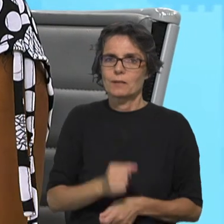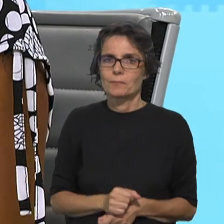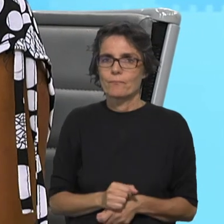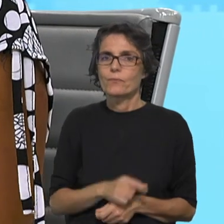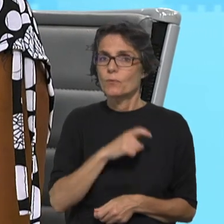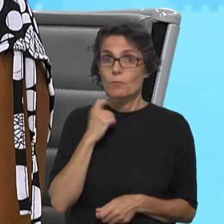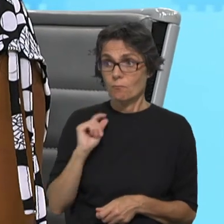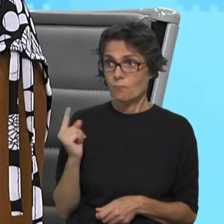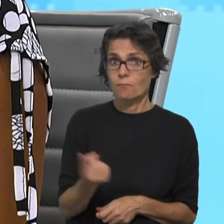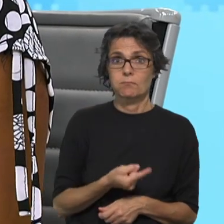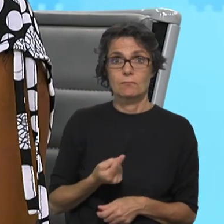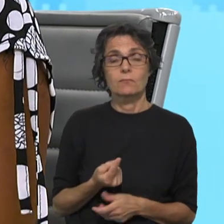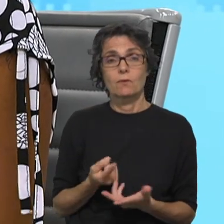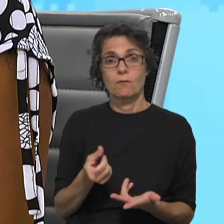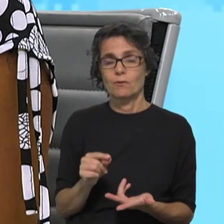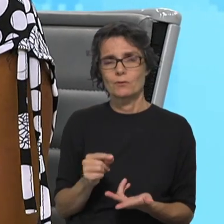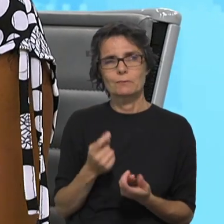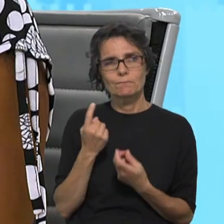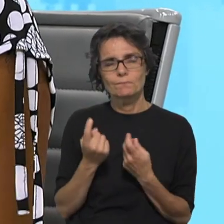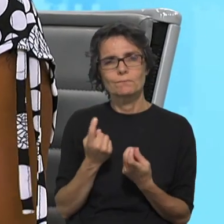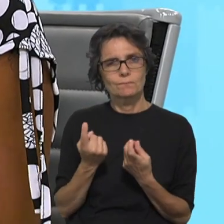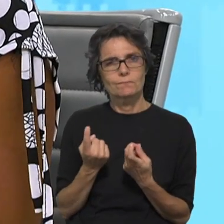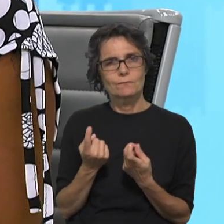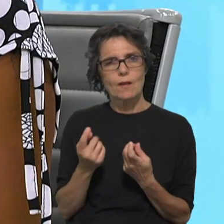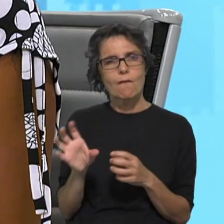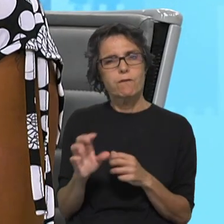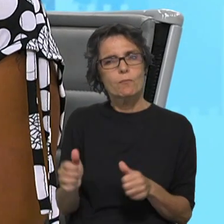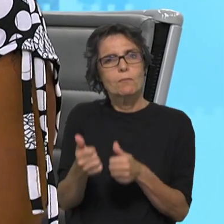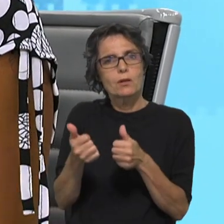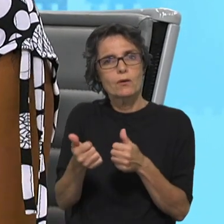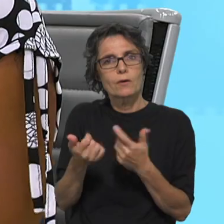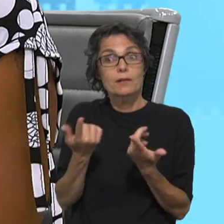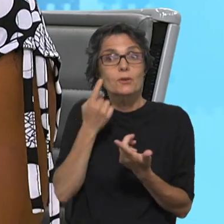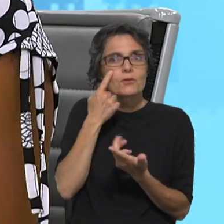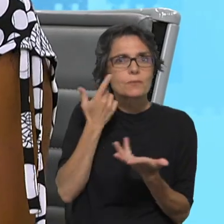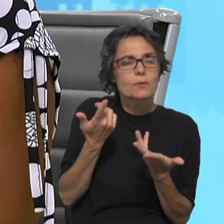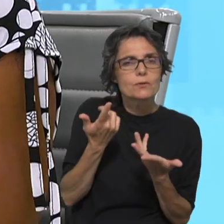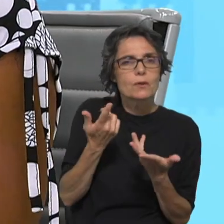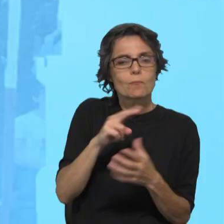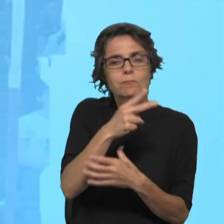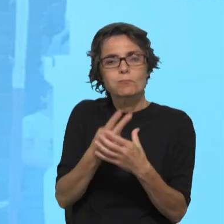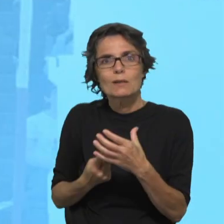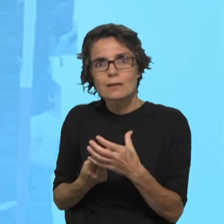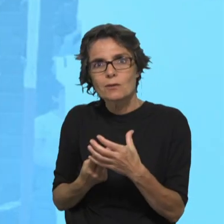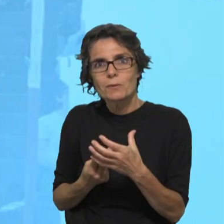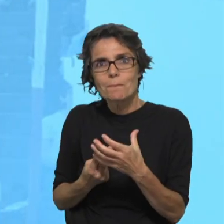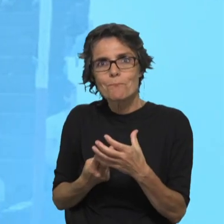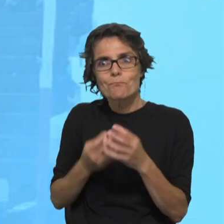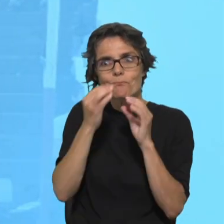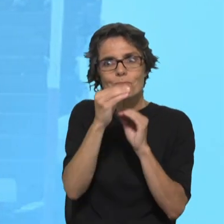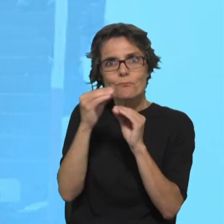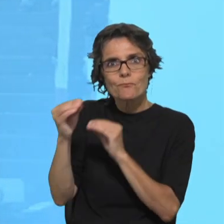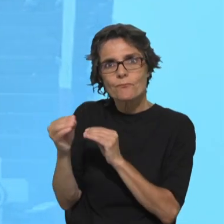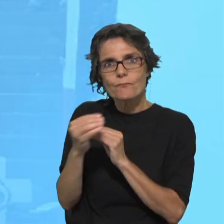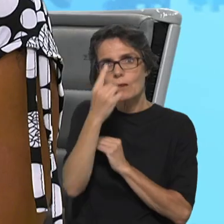e agentes pastorais colocam e vão fazendo experiências de bilinguismo e é necessário um